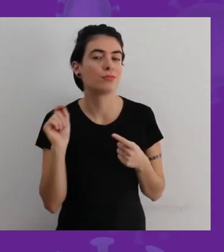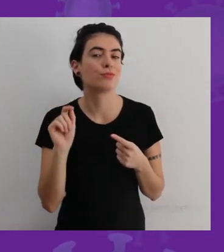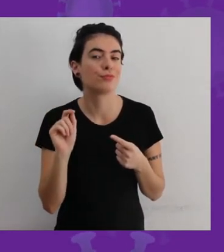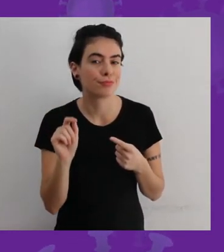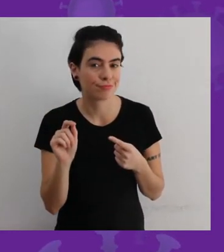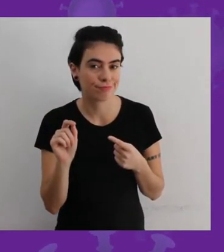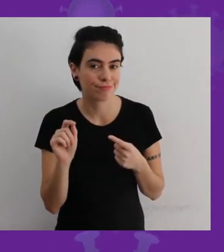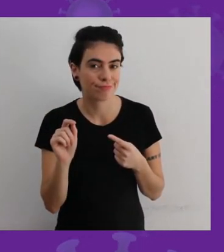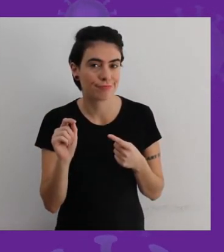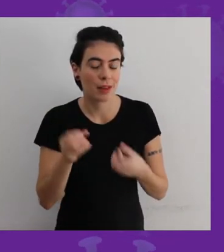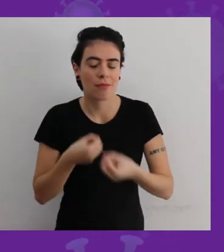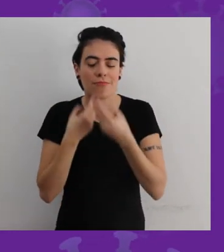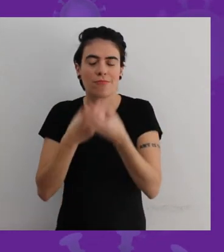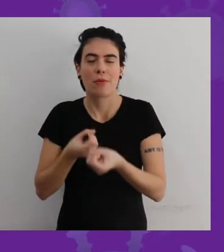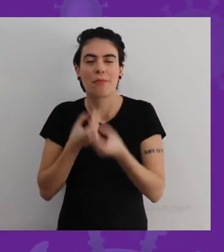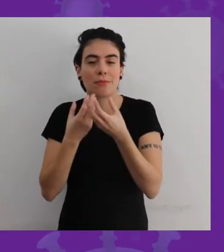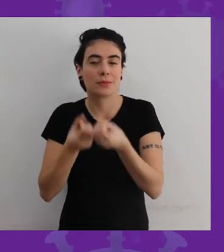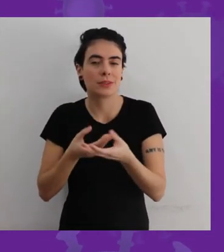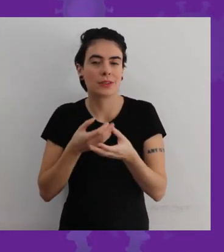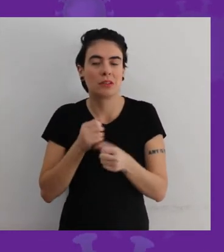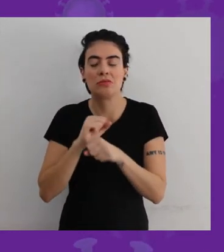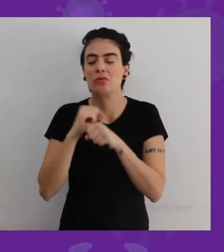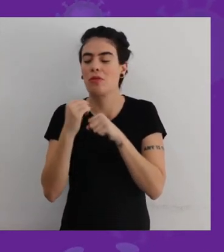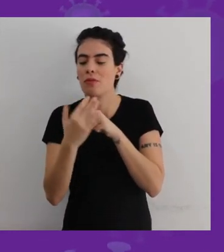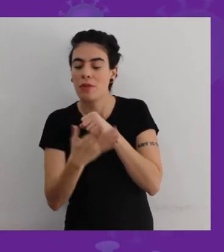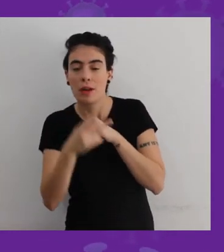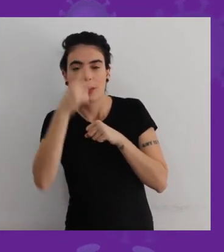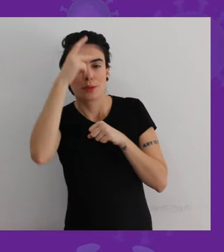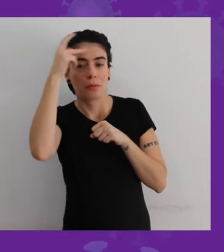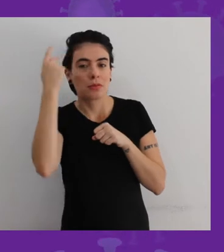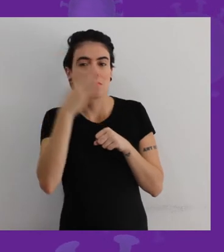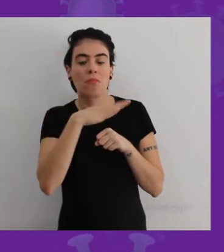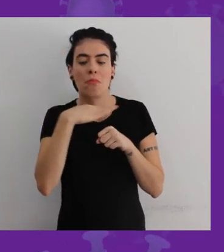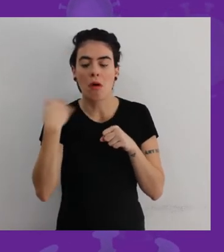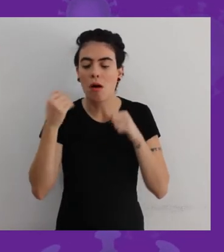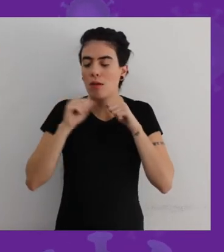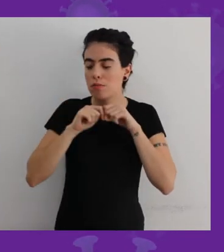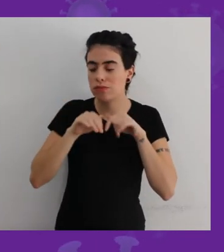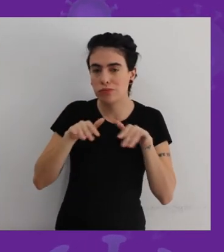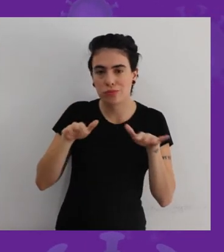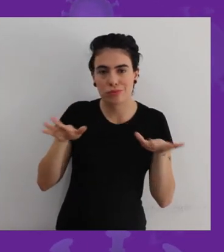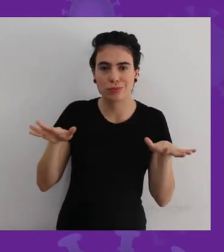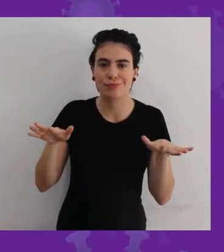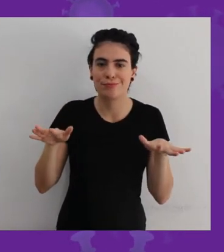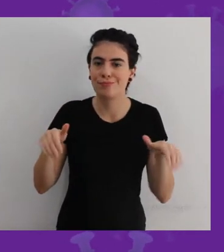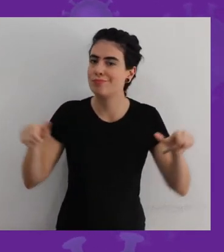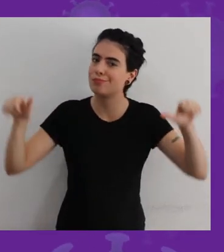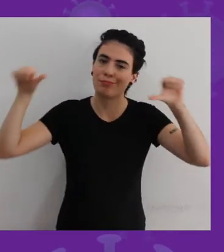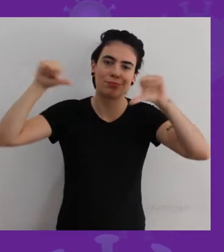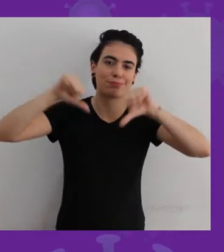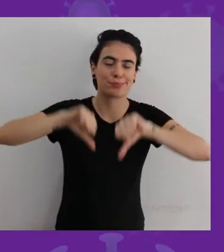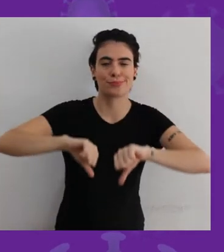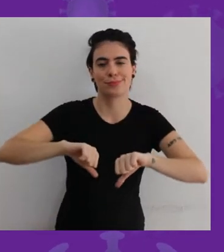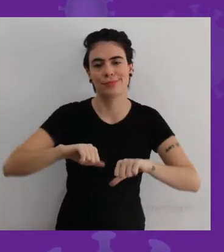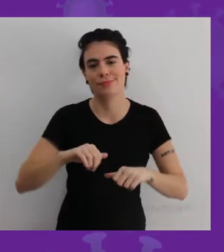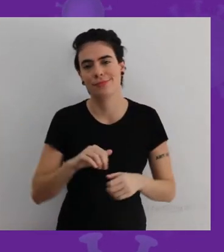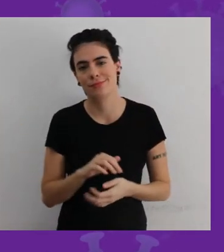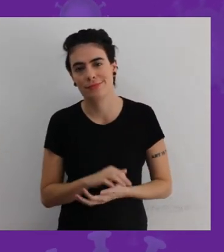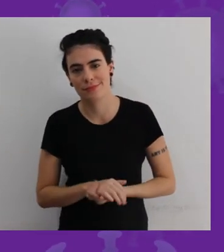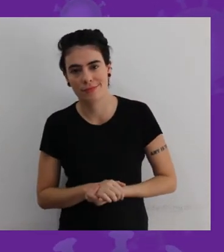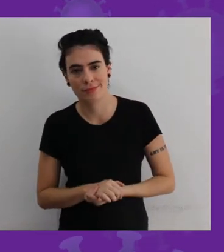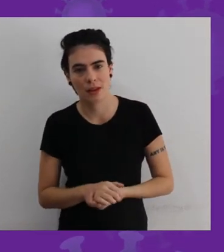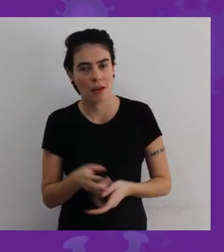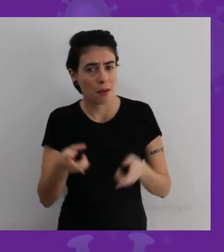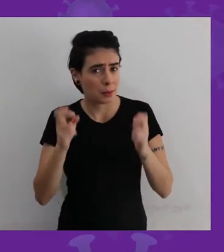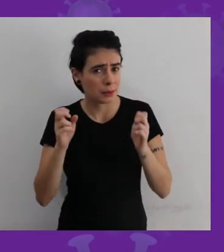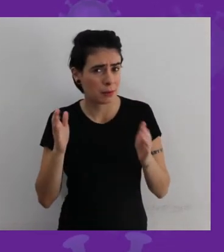A primeira hipótese é de que nós tenhamos provavelmente piorado a nossa informação epidemiológica